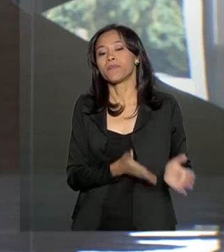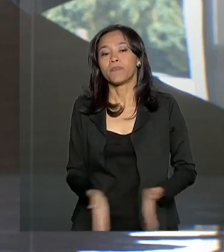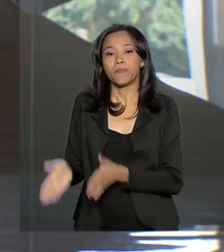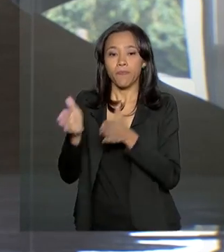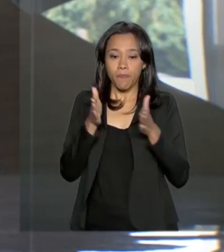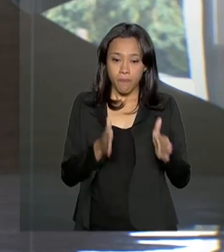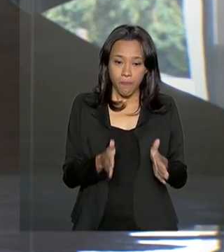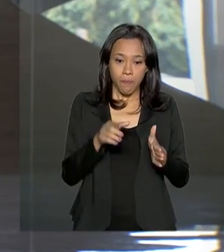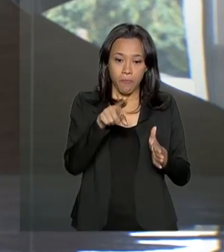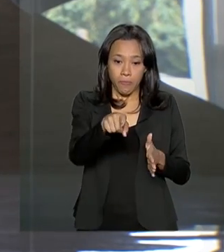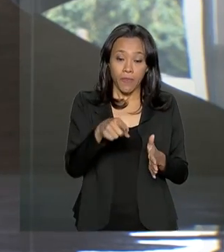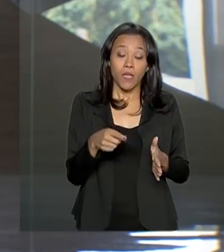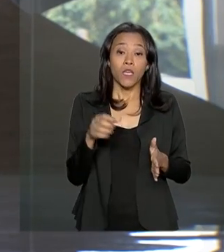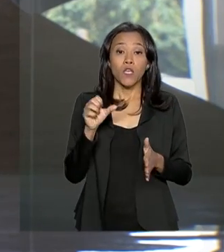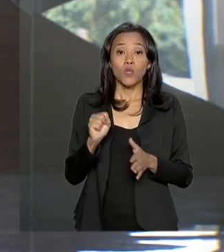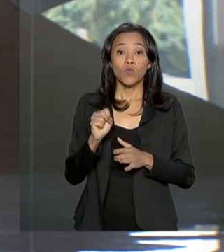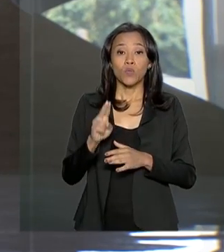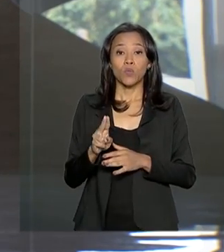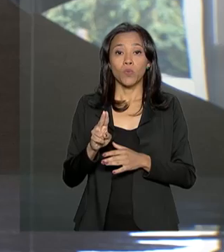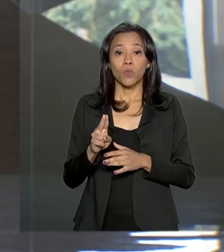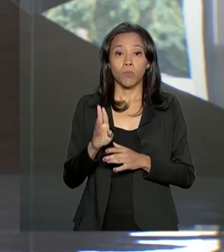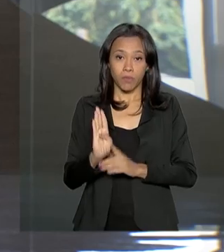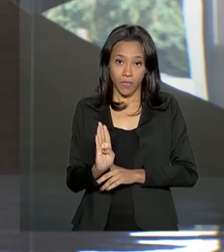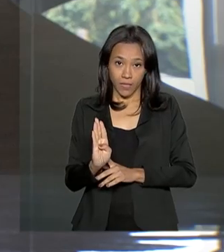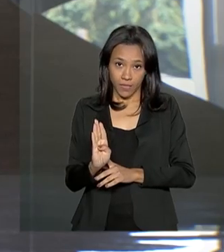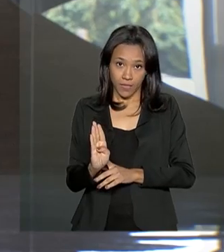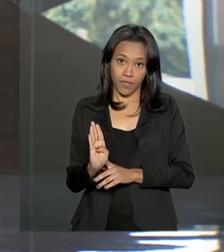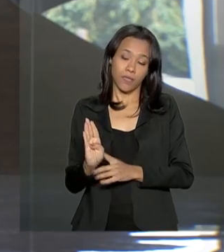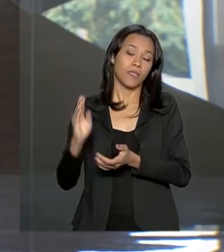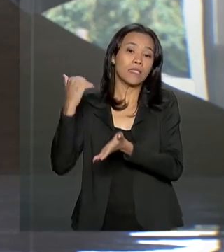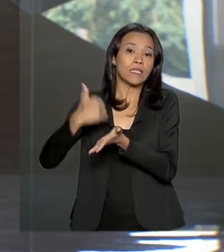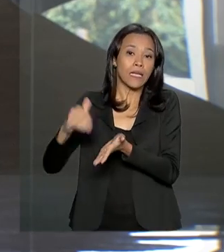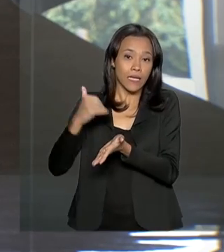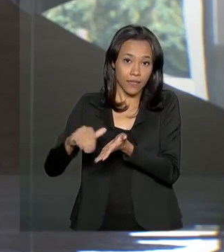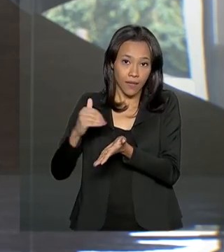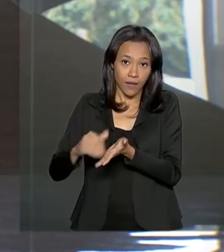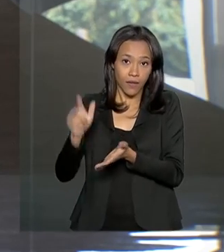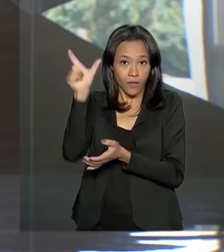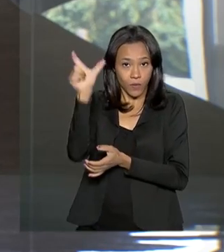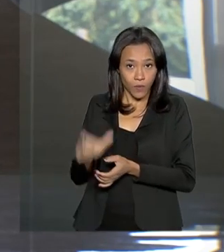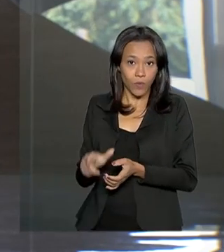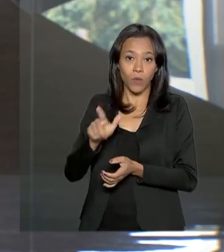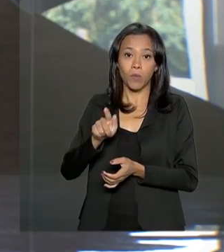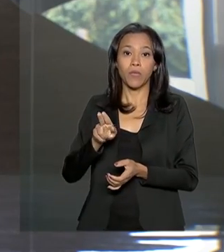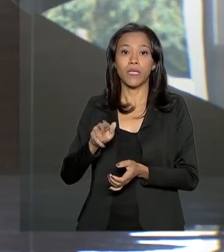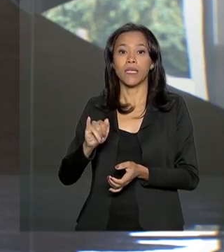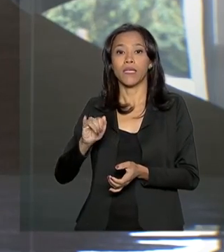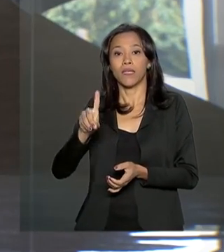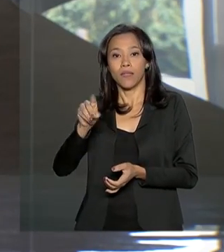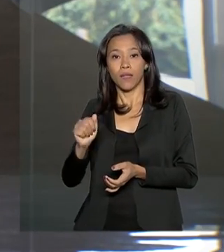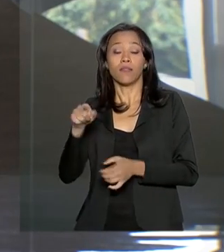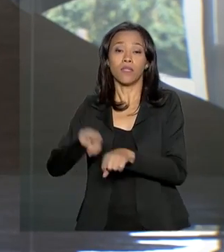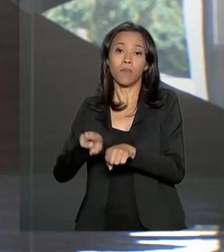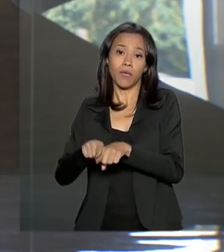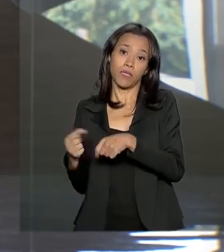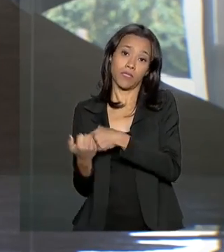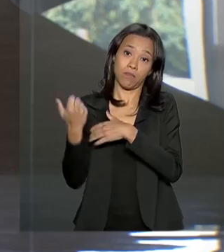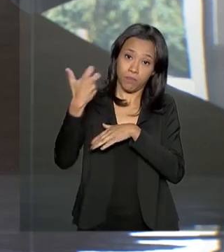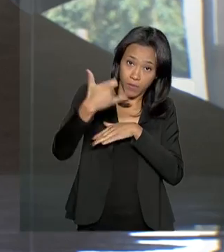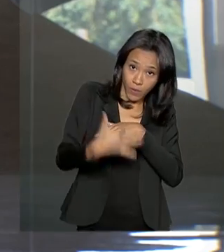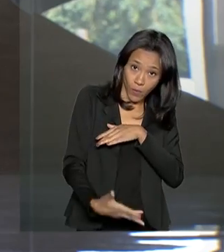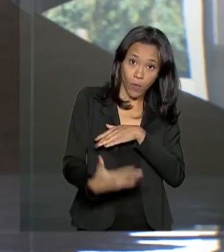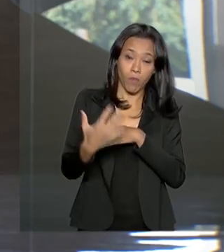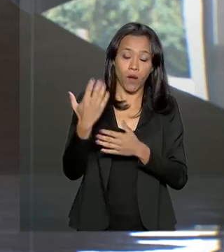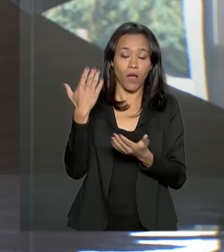E o subsecretário da Opro Antar contra Almirante, Sérgio Guida, também adiantou que para marcar a